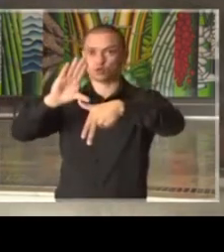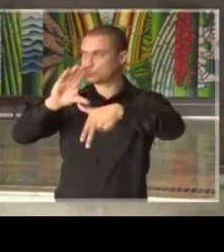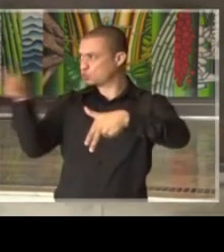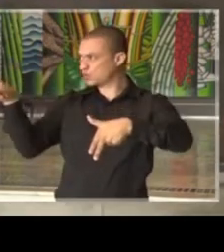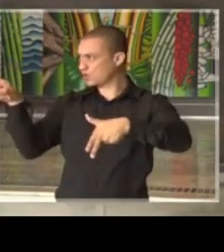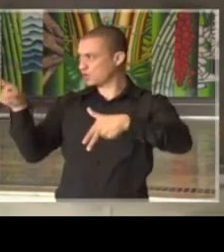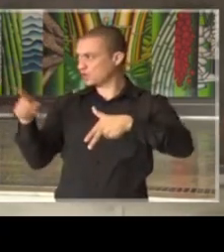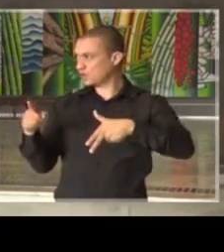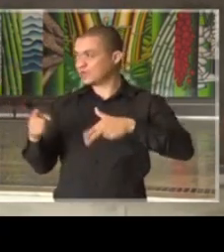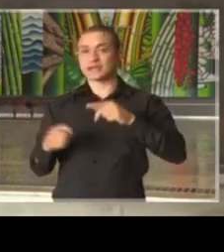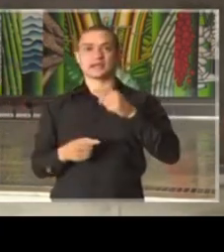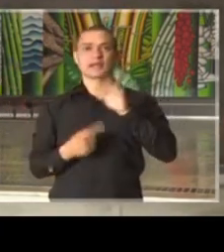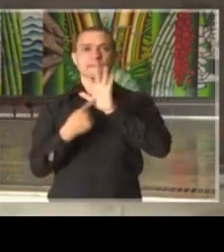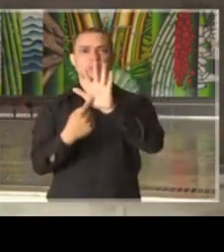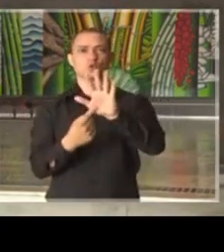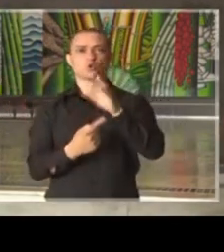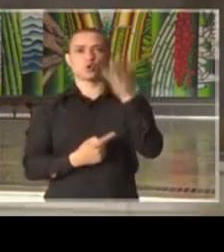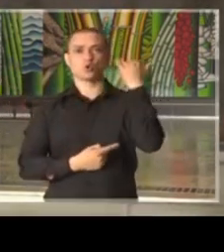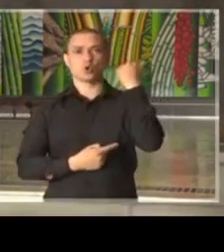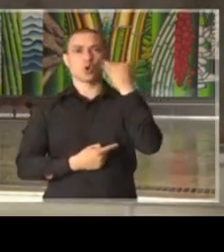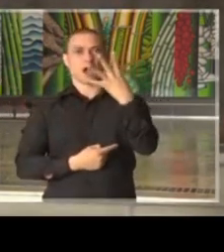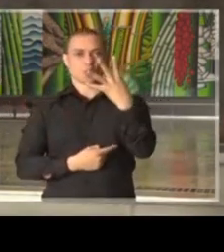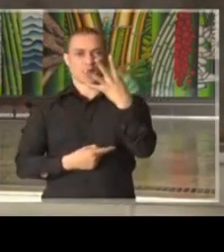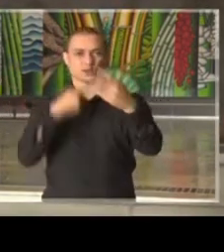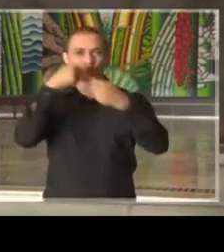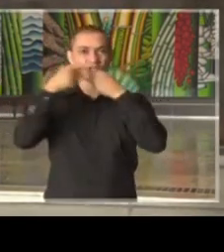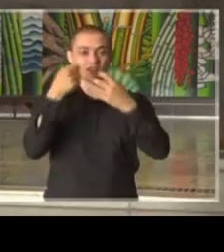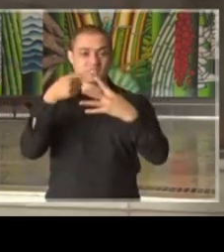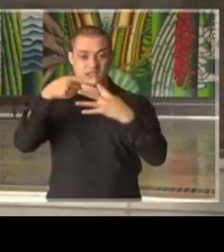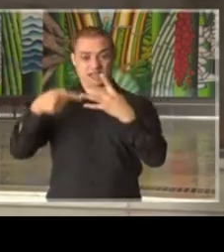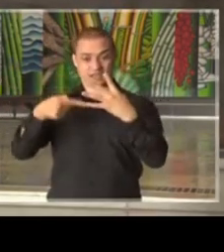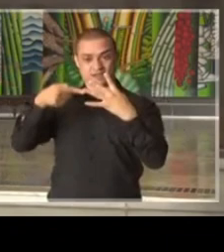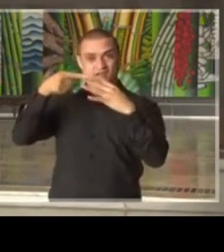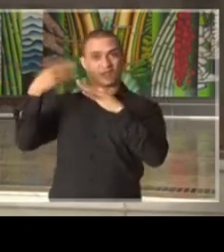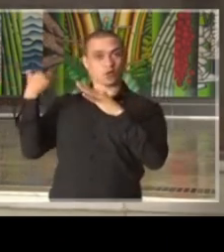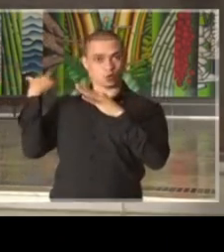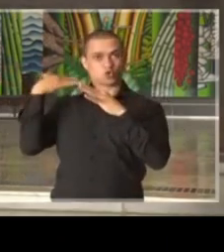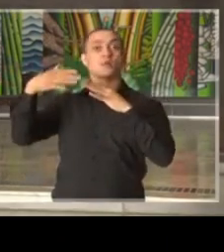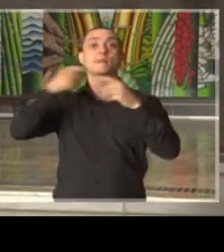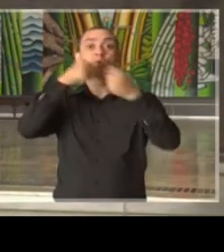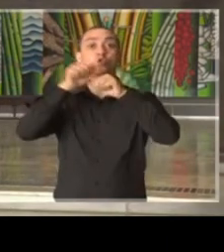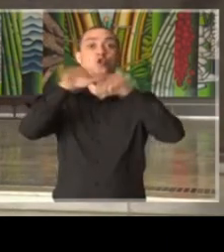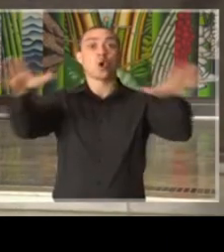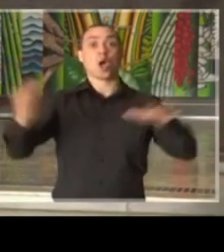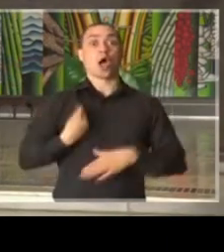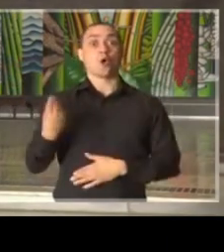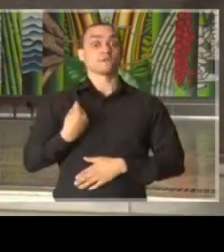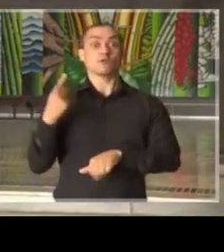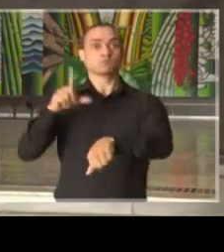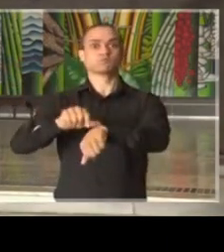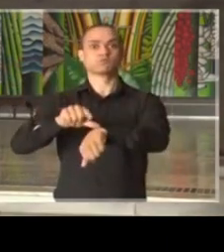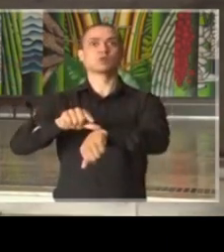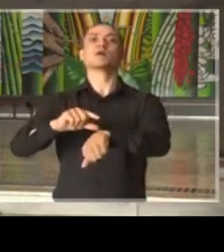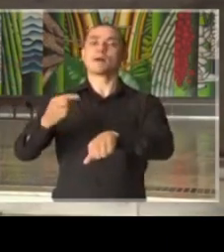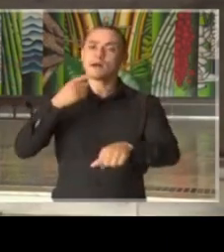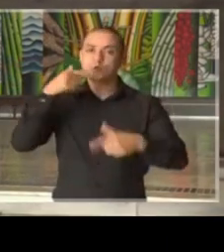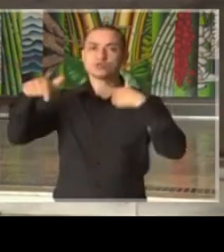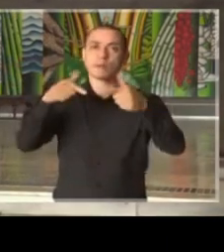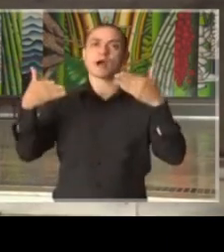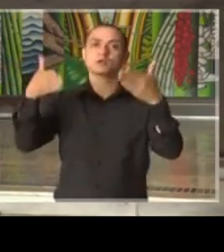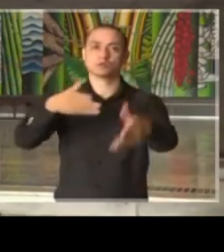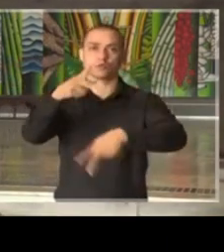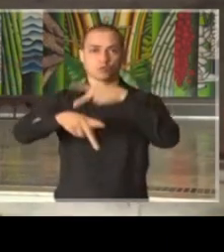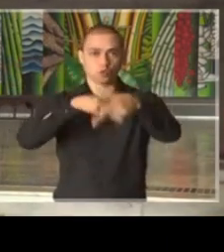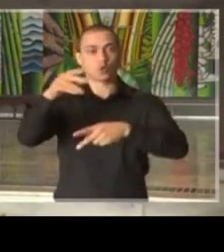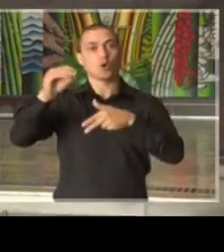as últimas quatro coletivas de imprensa ao vivo, prestando serviço público à população do Estado de São Paulo. A